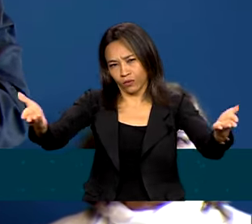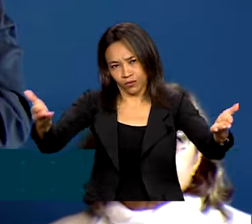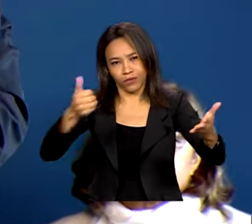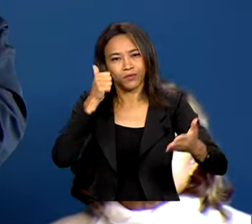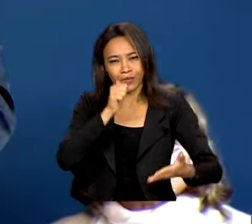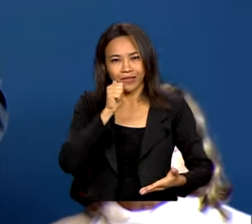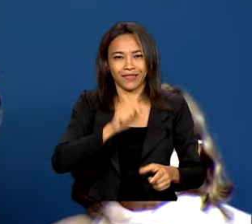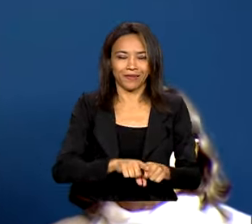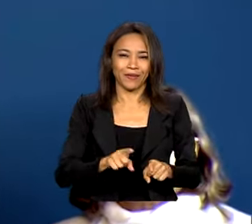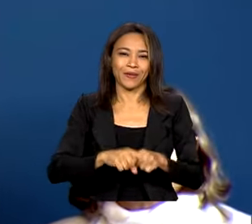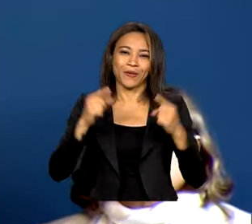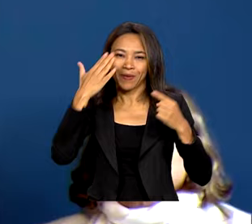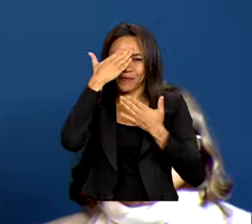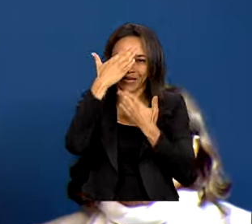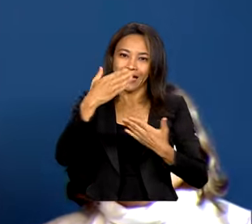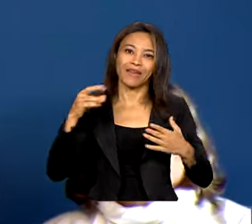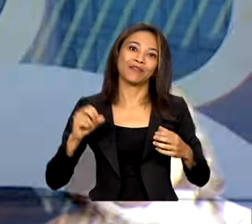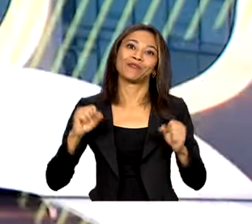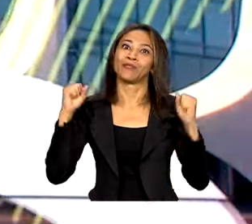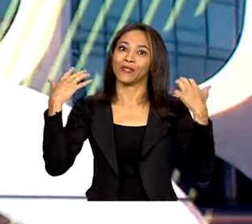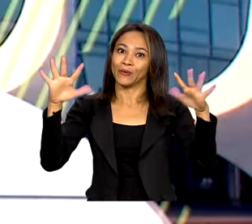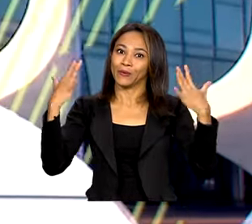Muito obrigado. Viva a Luta das Mulheres.